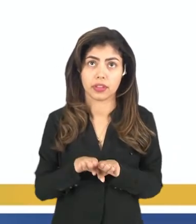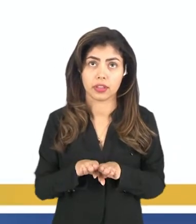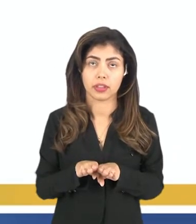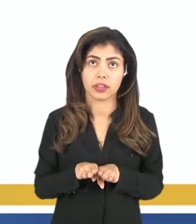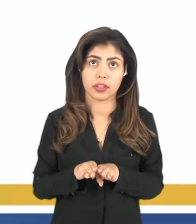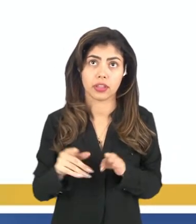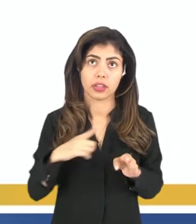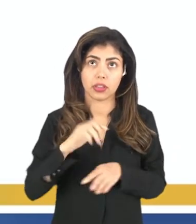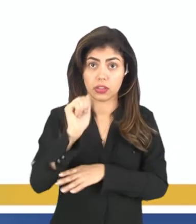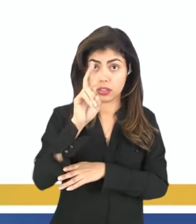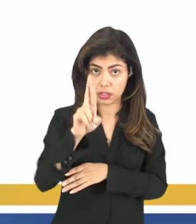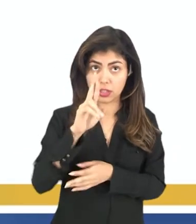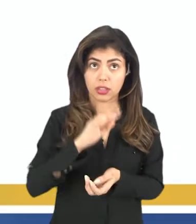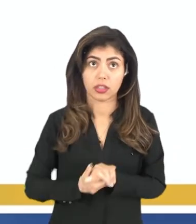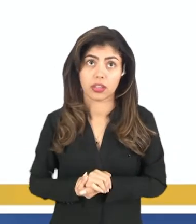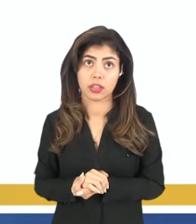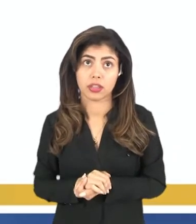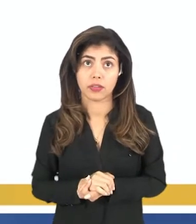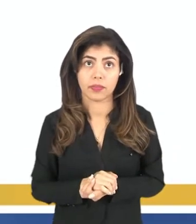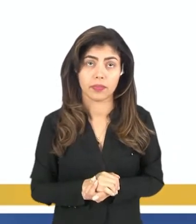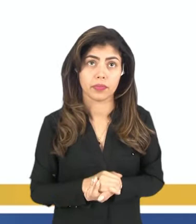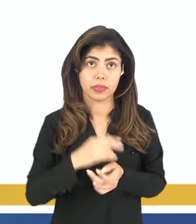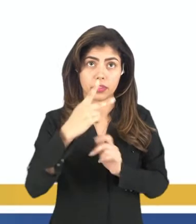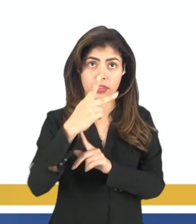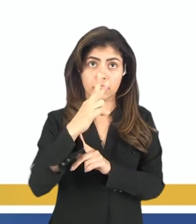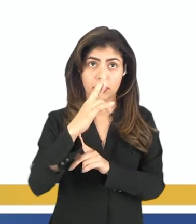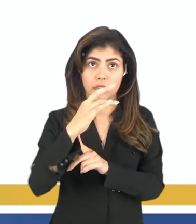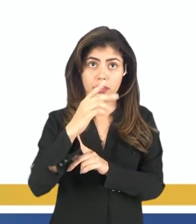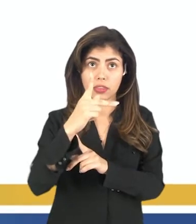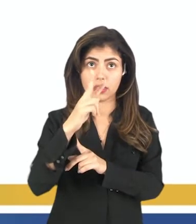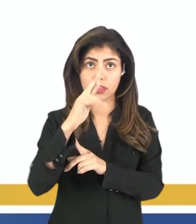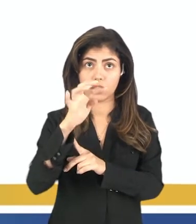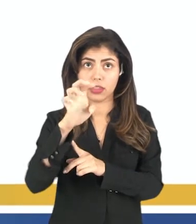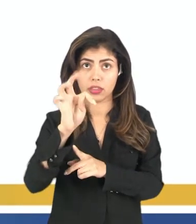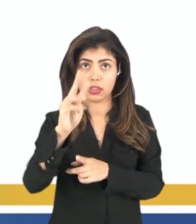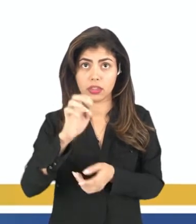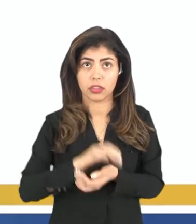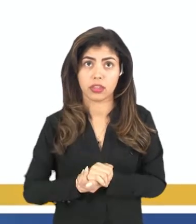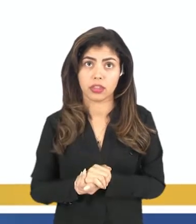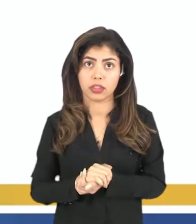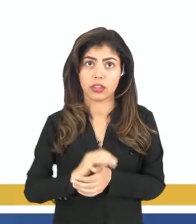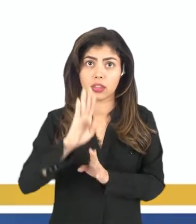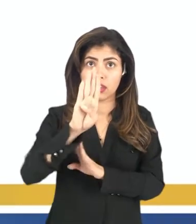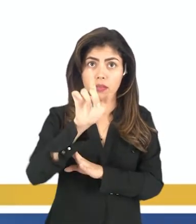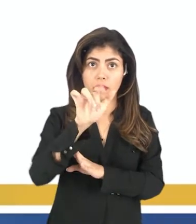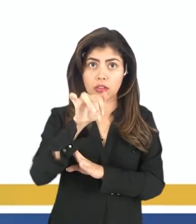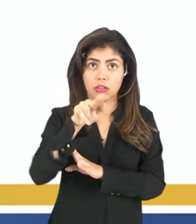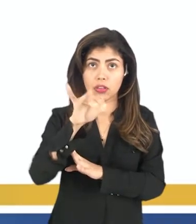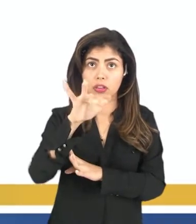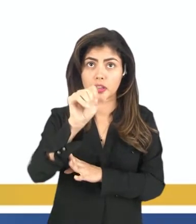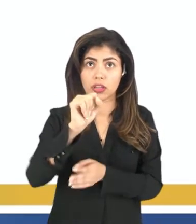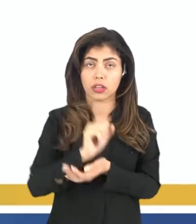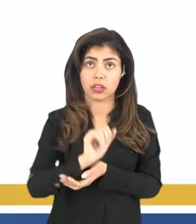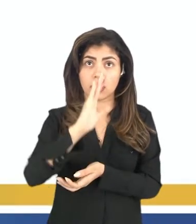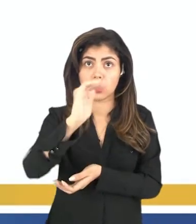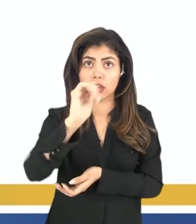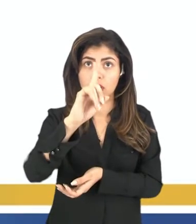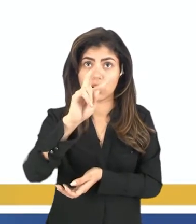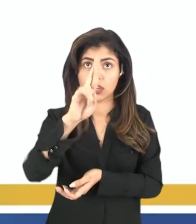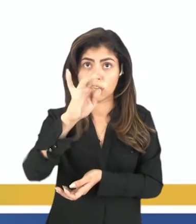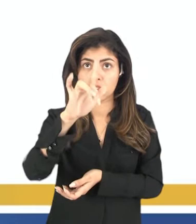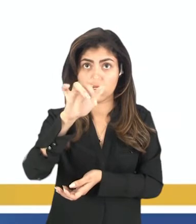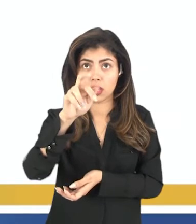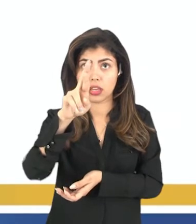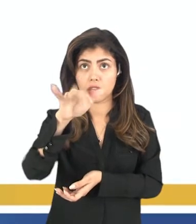esportes praticados no ar, que nós temos, por exemplo, o parapente, o balonismo, a acrobacia